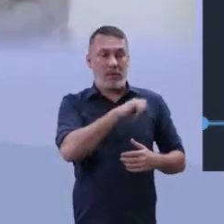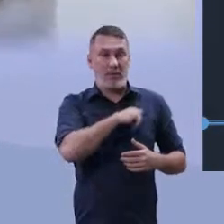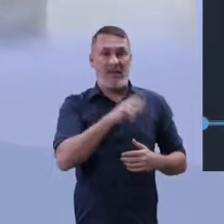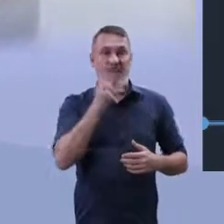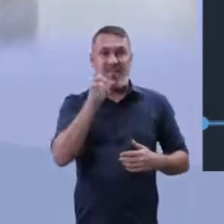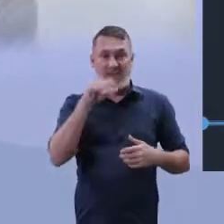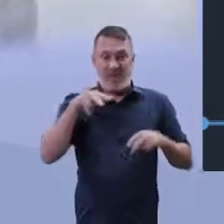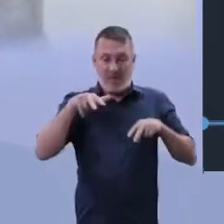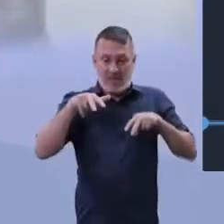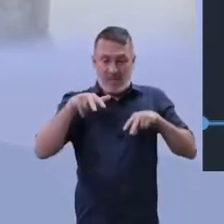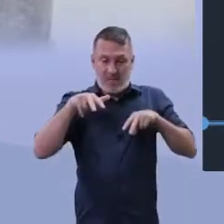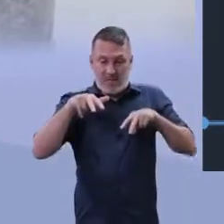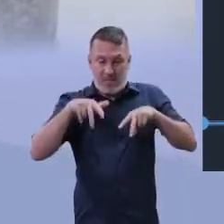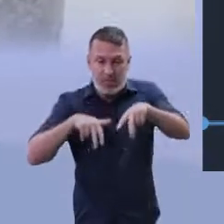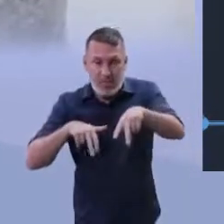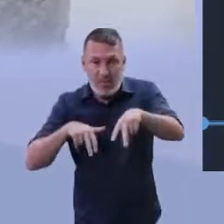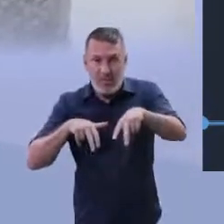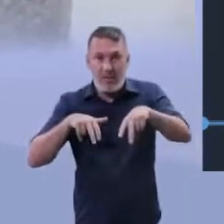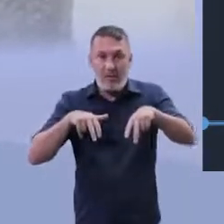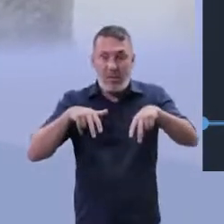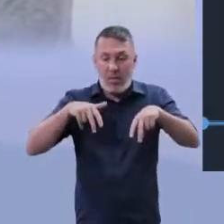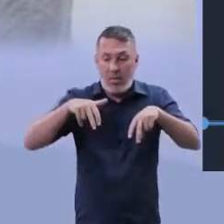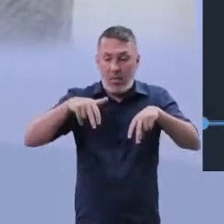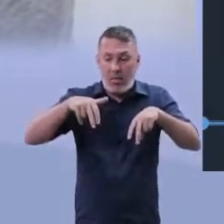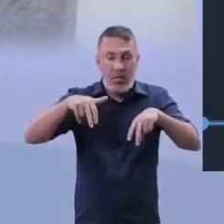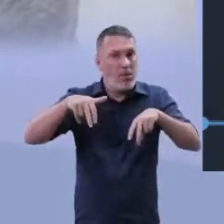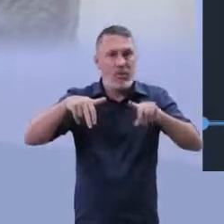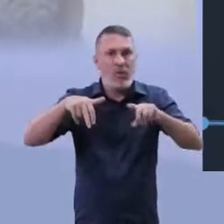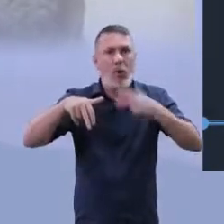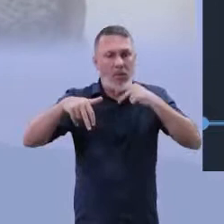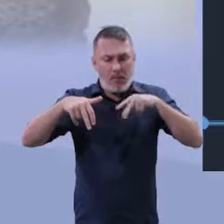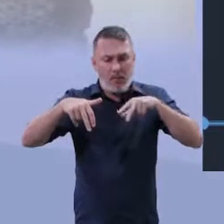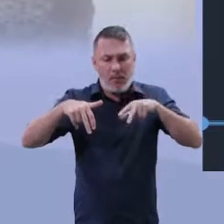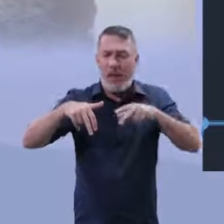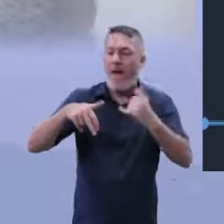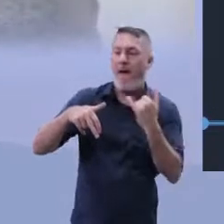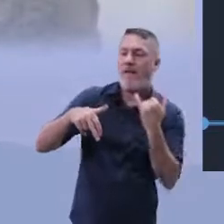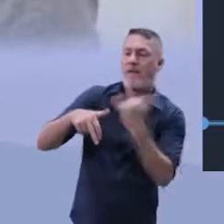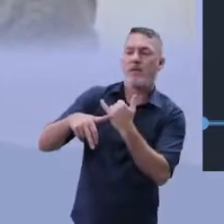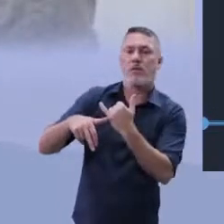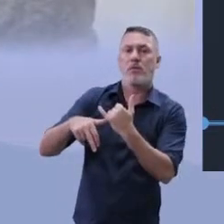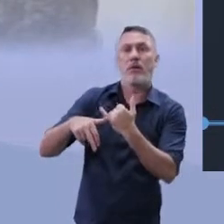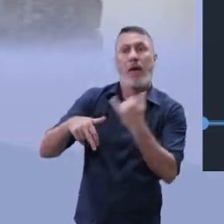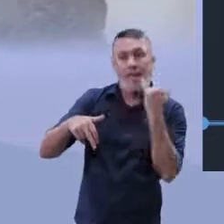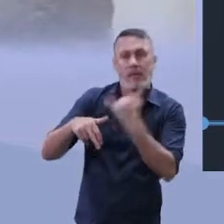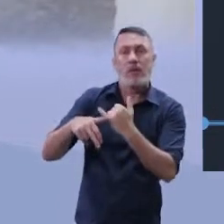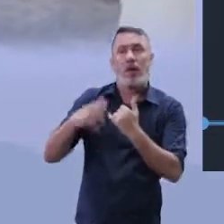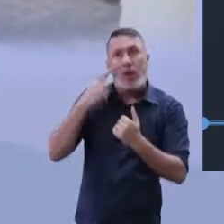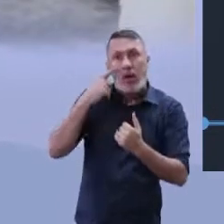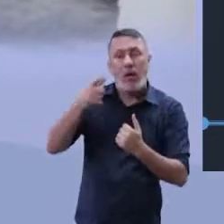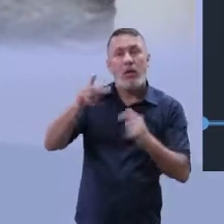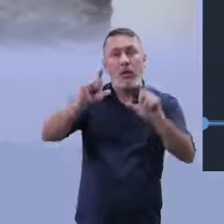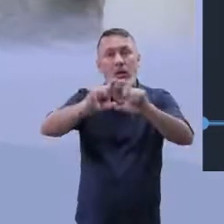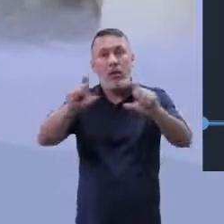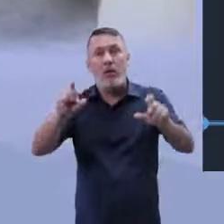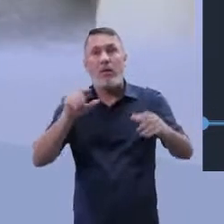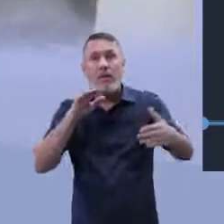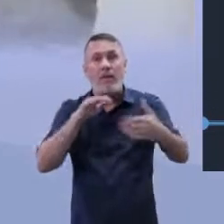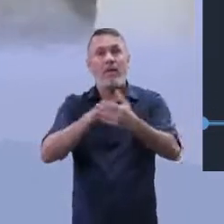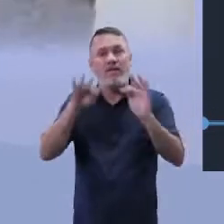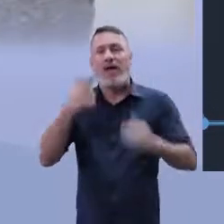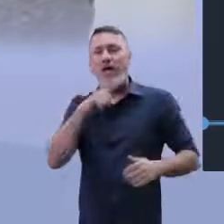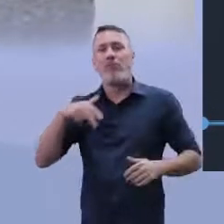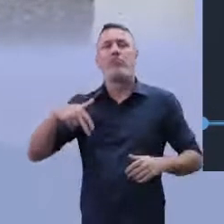faz? Mas ele, ao invés de ultrapassar o adversário e vencer, ele preferiu avisar e o acompanhou na linha de chegada